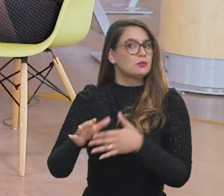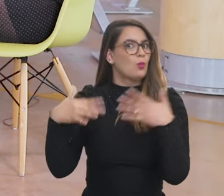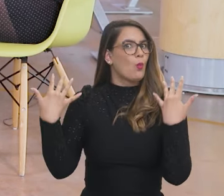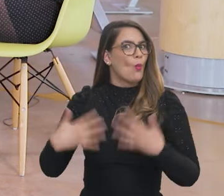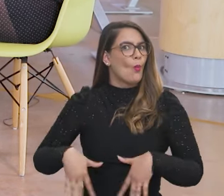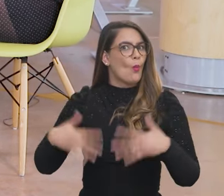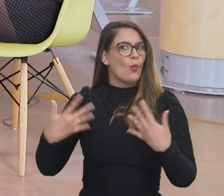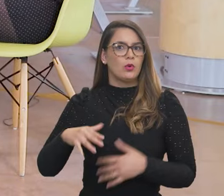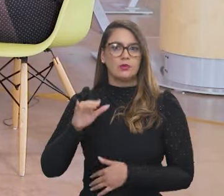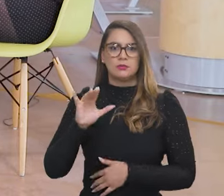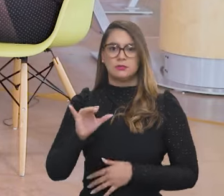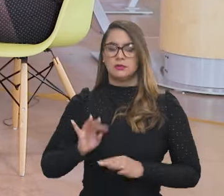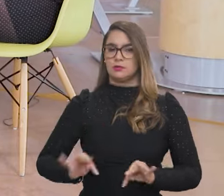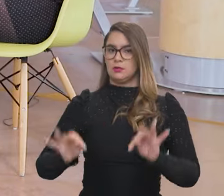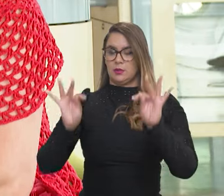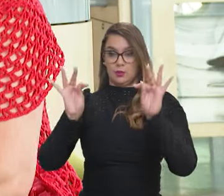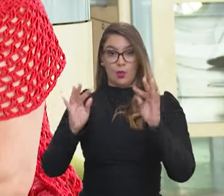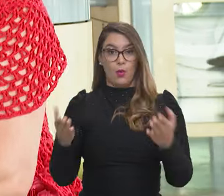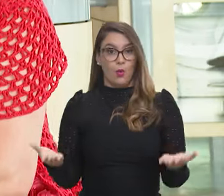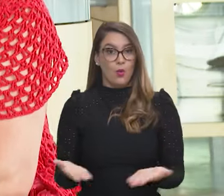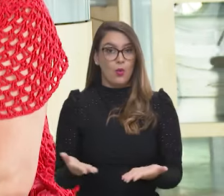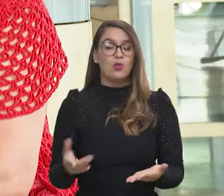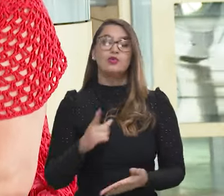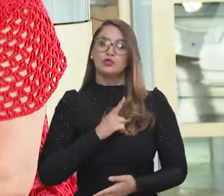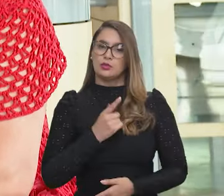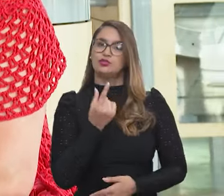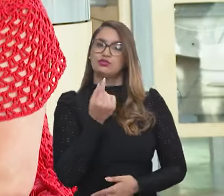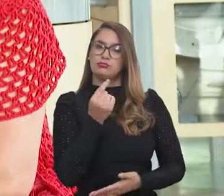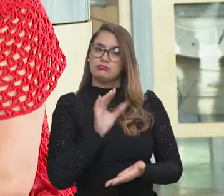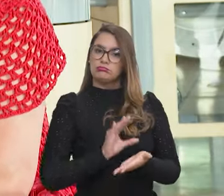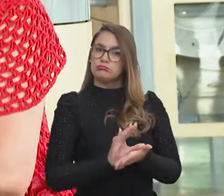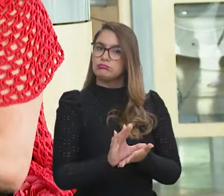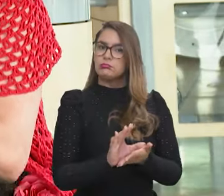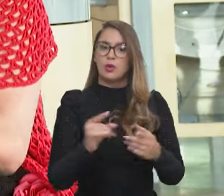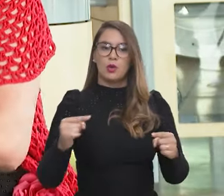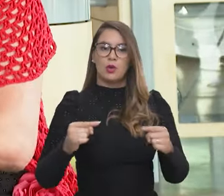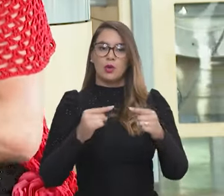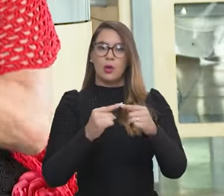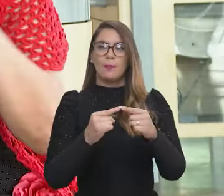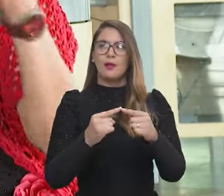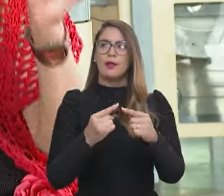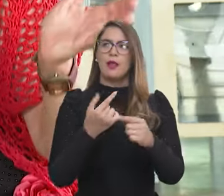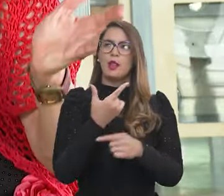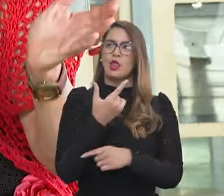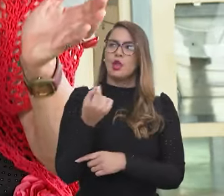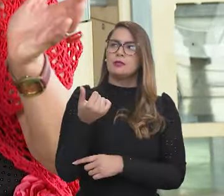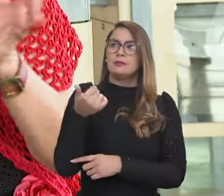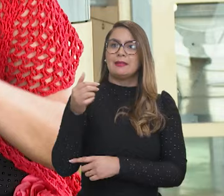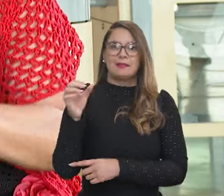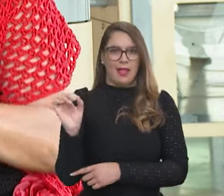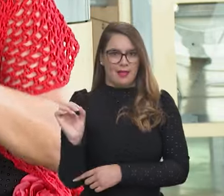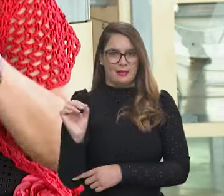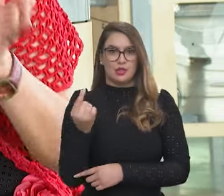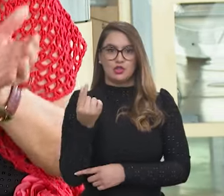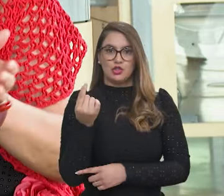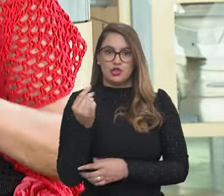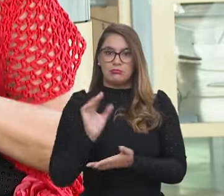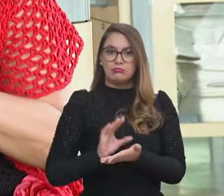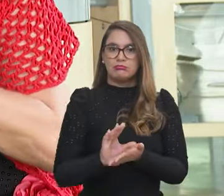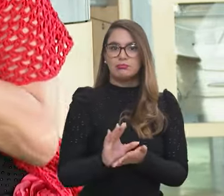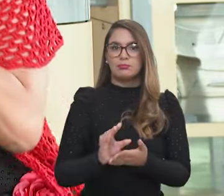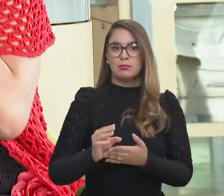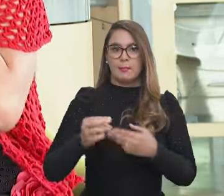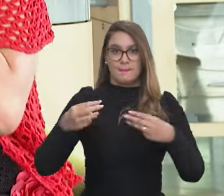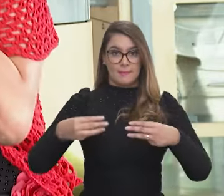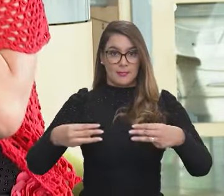drásticos da ciência e tecnologia. Nós hoje temos um orçamento que era correspondente a 2010, do recurso discricionário